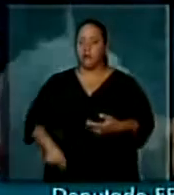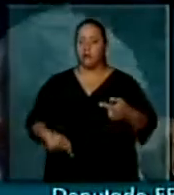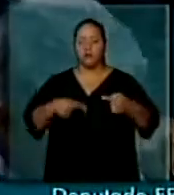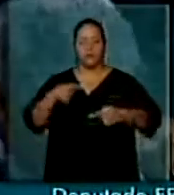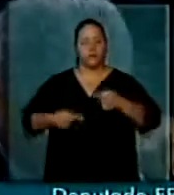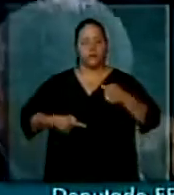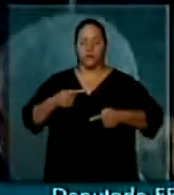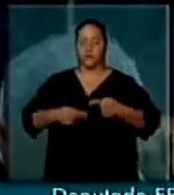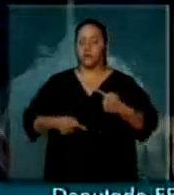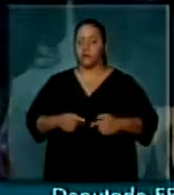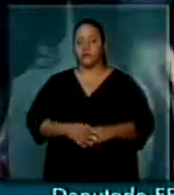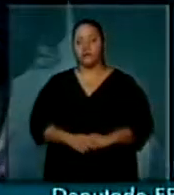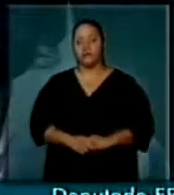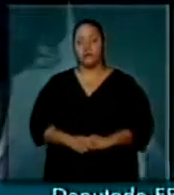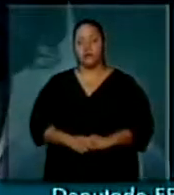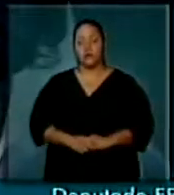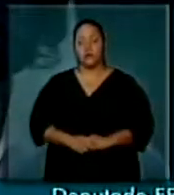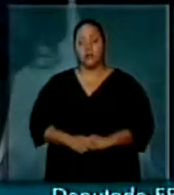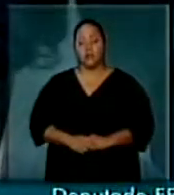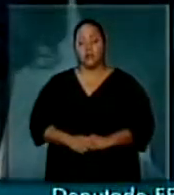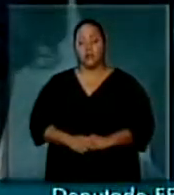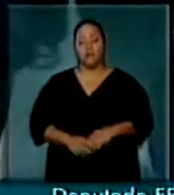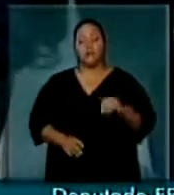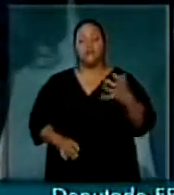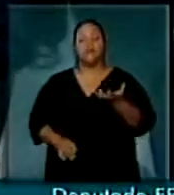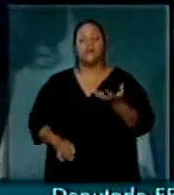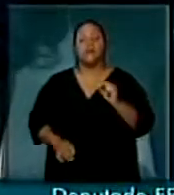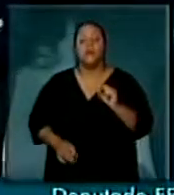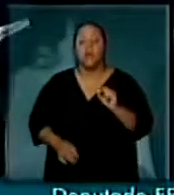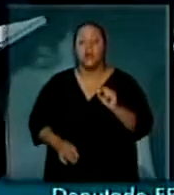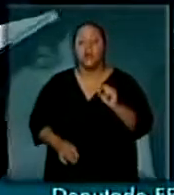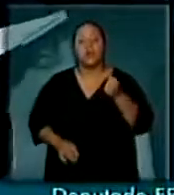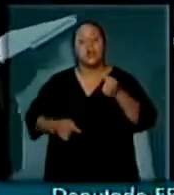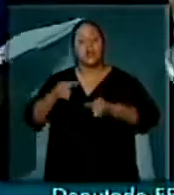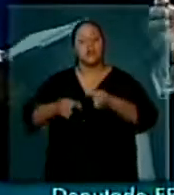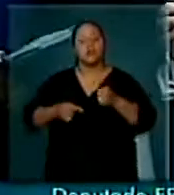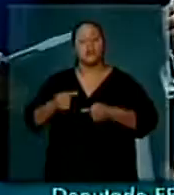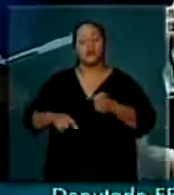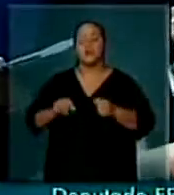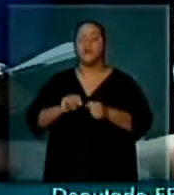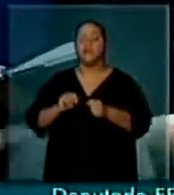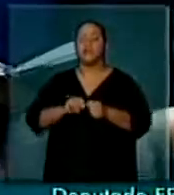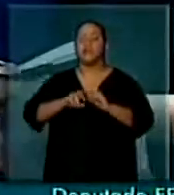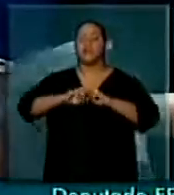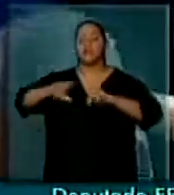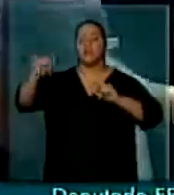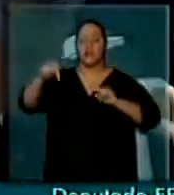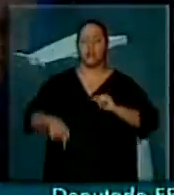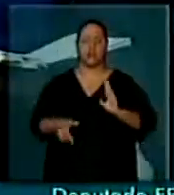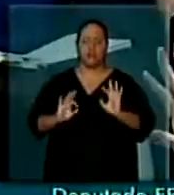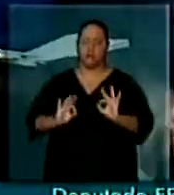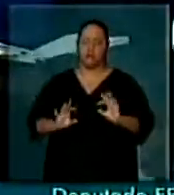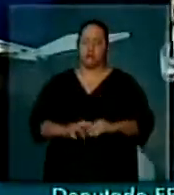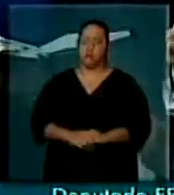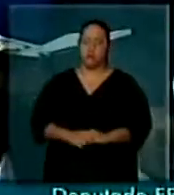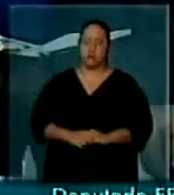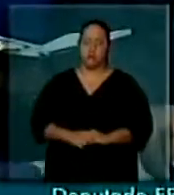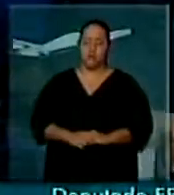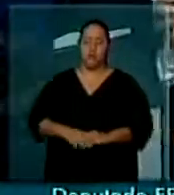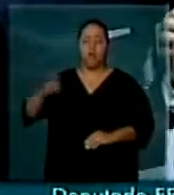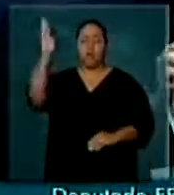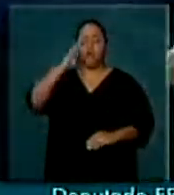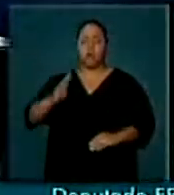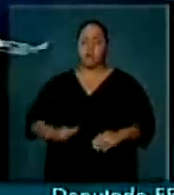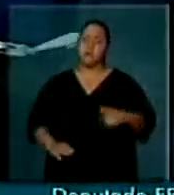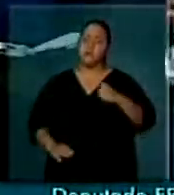Nós queríamos que essa discussão pudesse ser levada para outro nível, porque o Brasil tem um